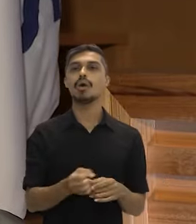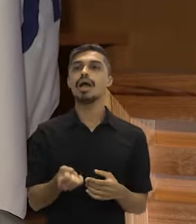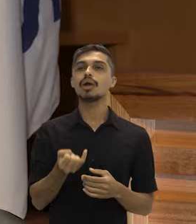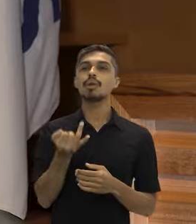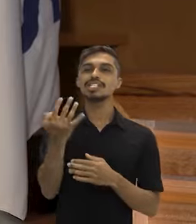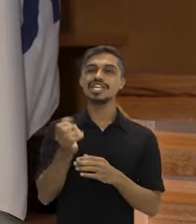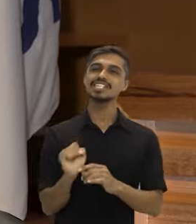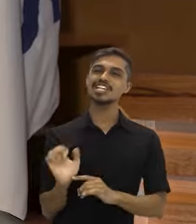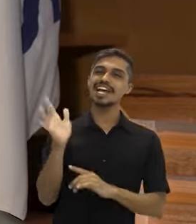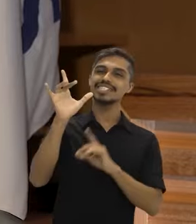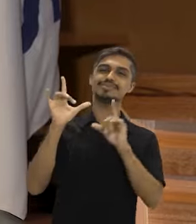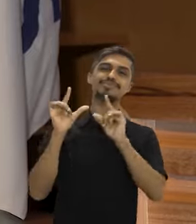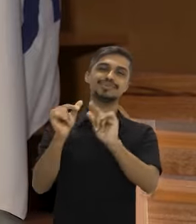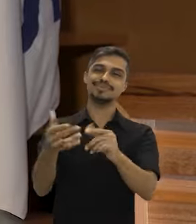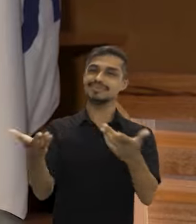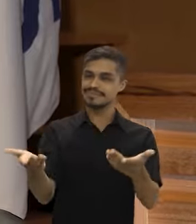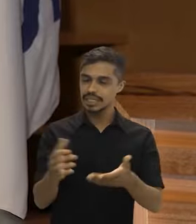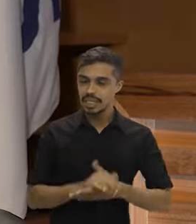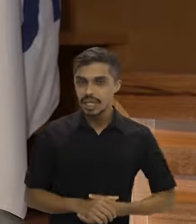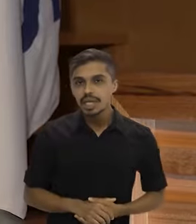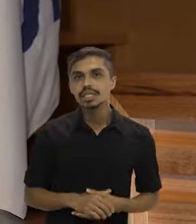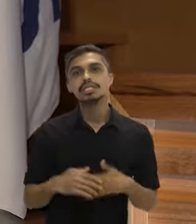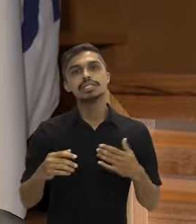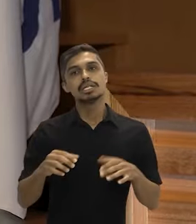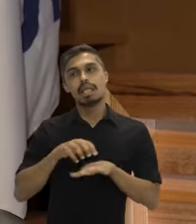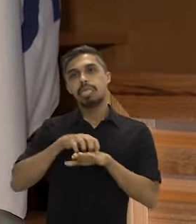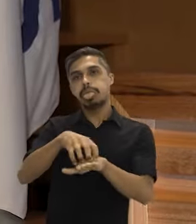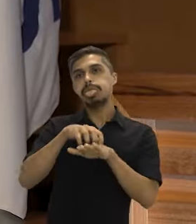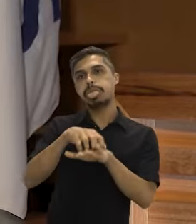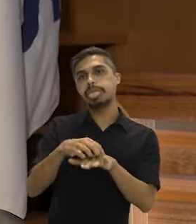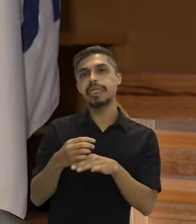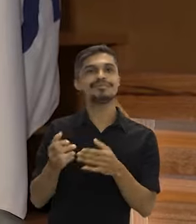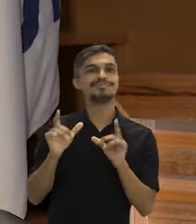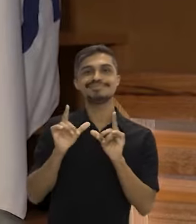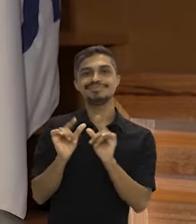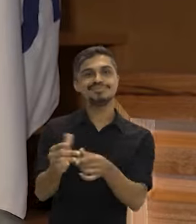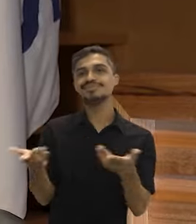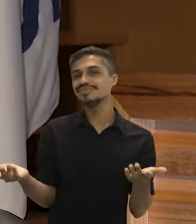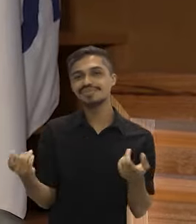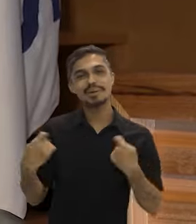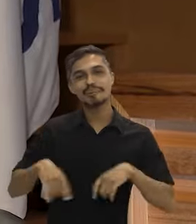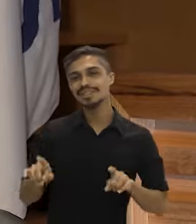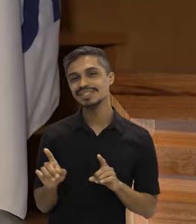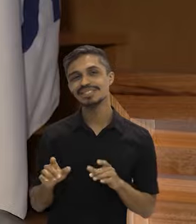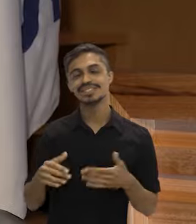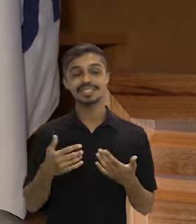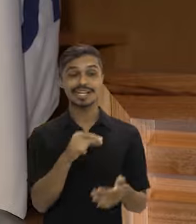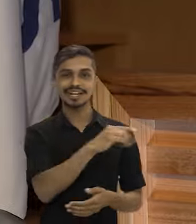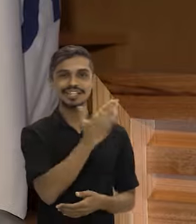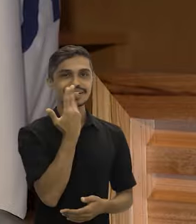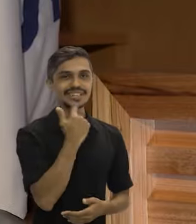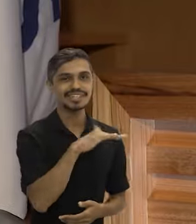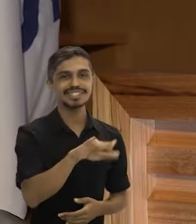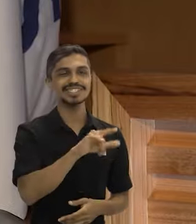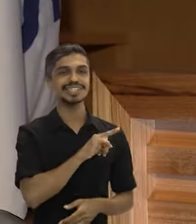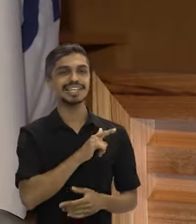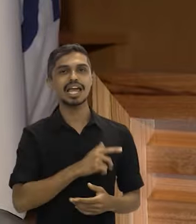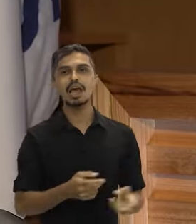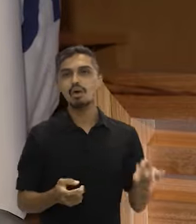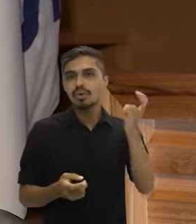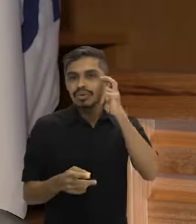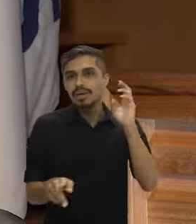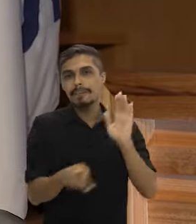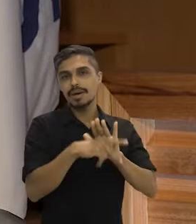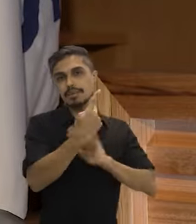emissões, você deixa de comprar, de fazer todo esse deslocamento e garante que a criança e o jovem tenham acesso à